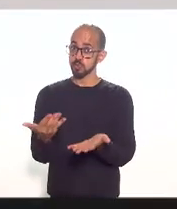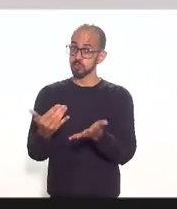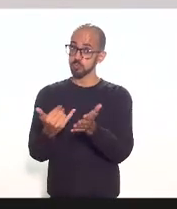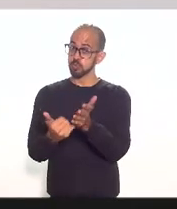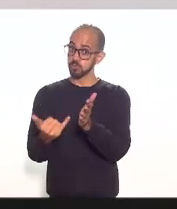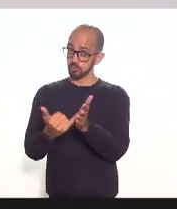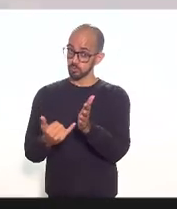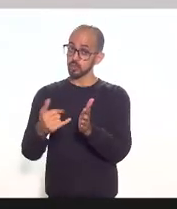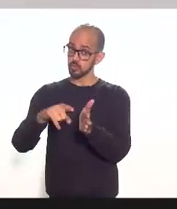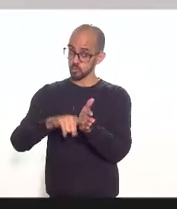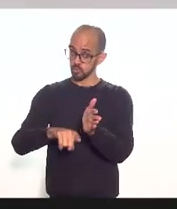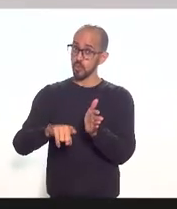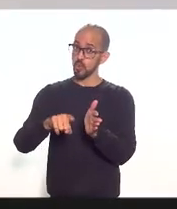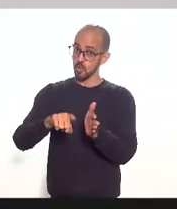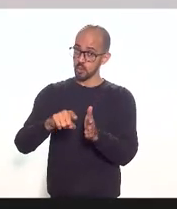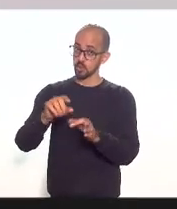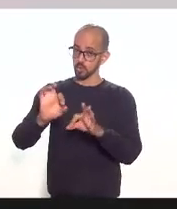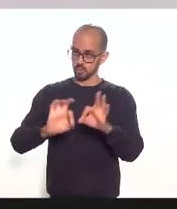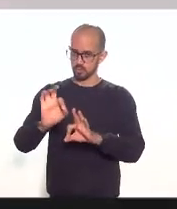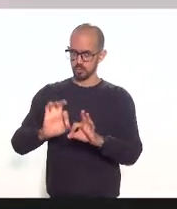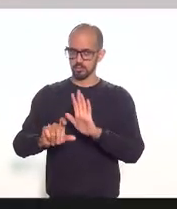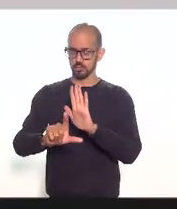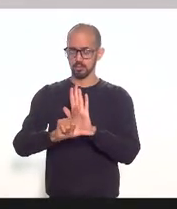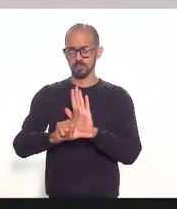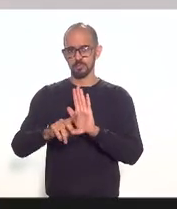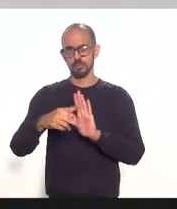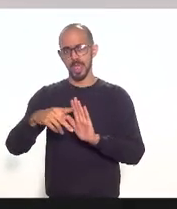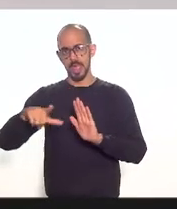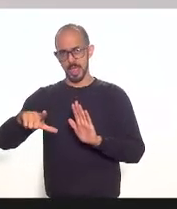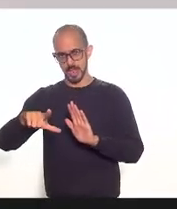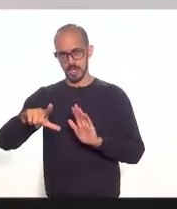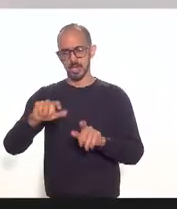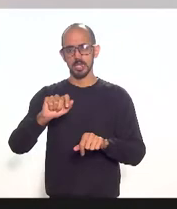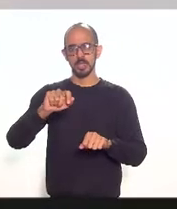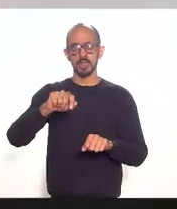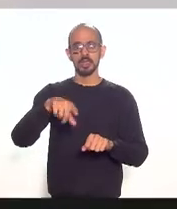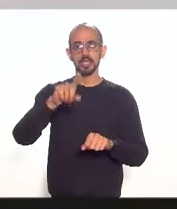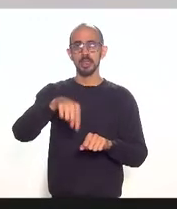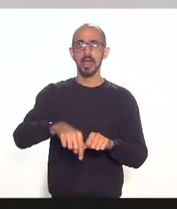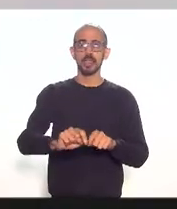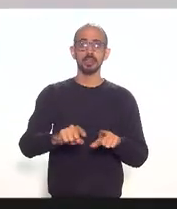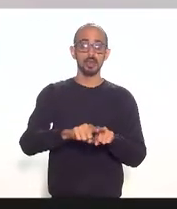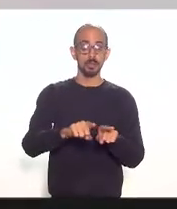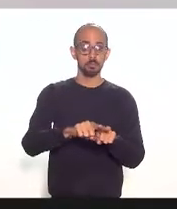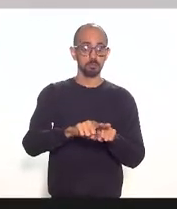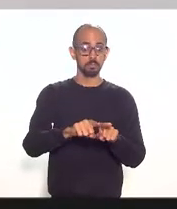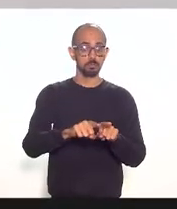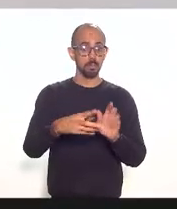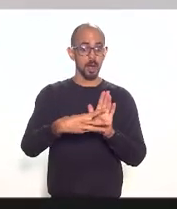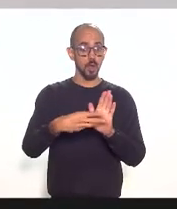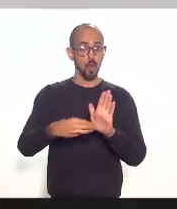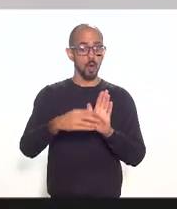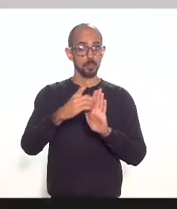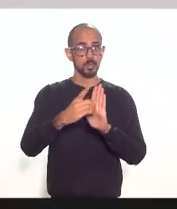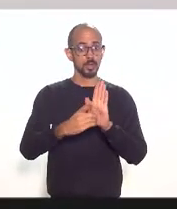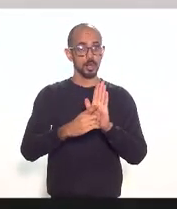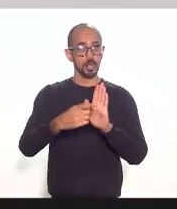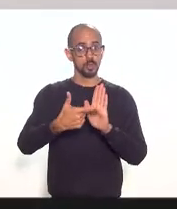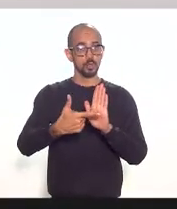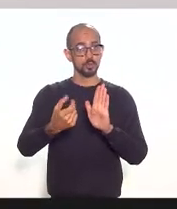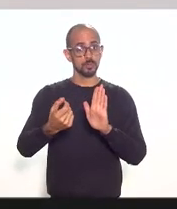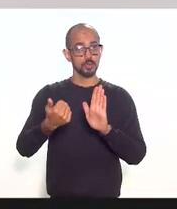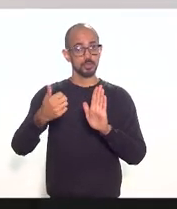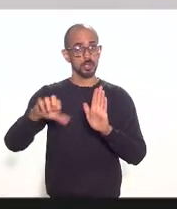convênio e o projeto de lei que também replica o decreto de 2019 é para empresas de transporte aéreo